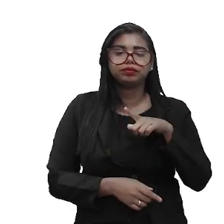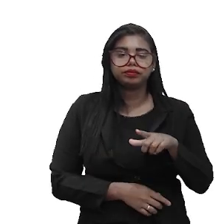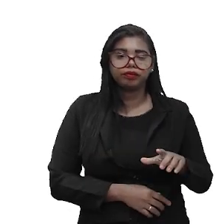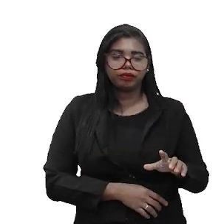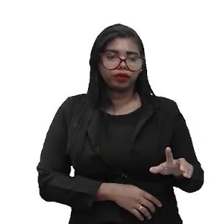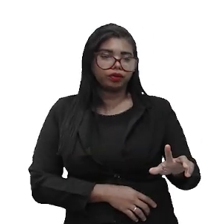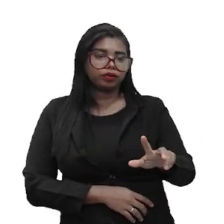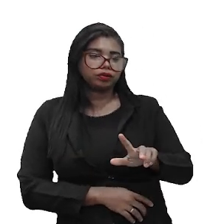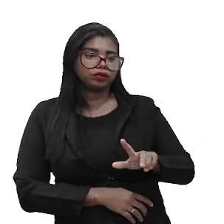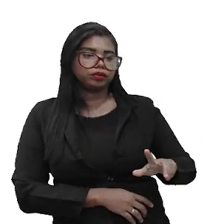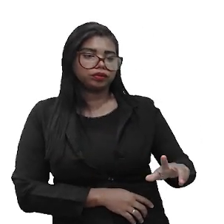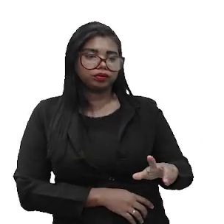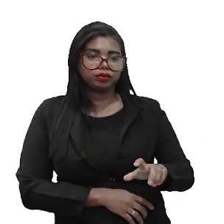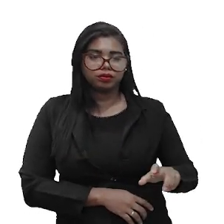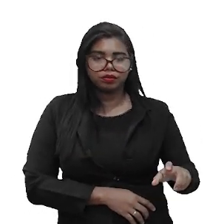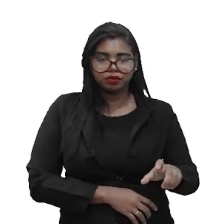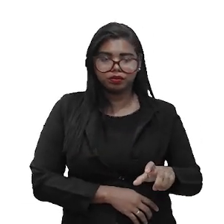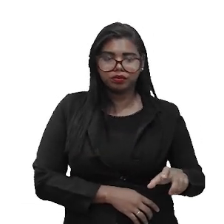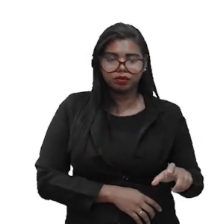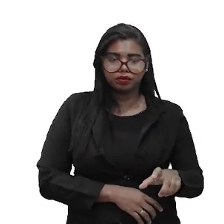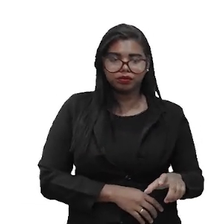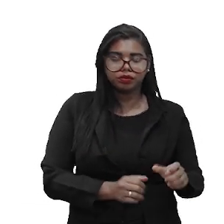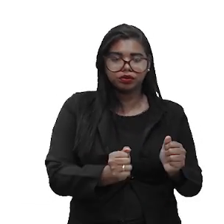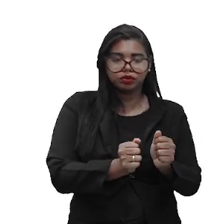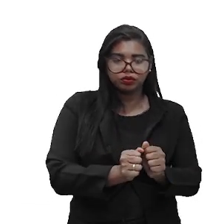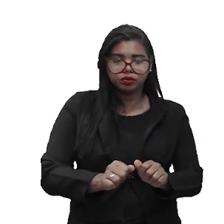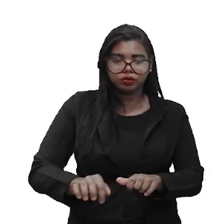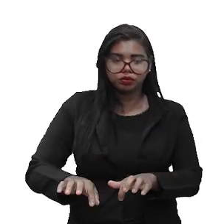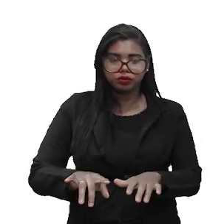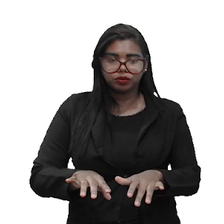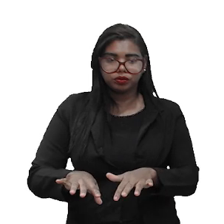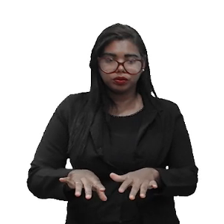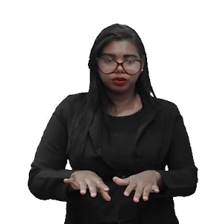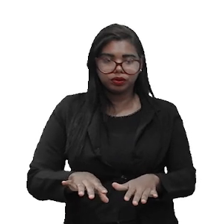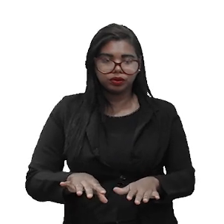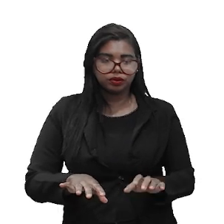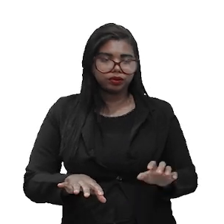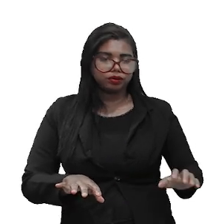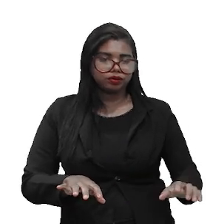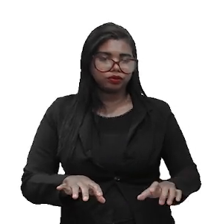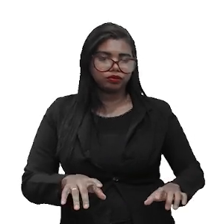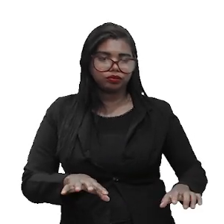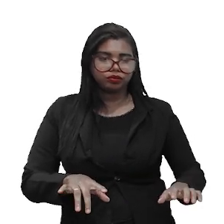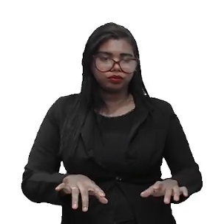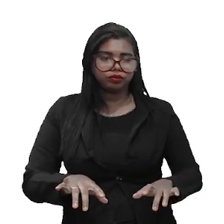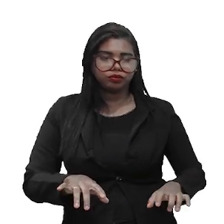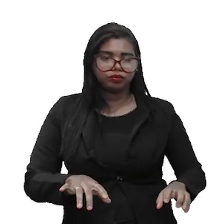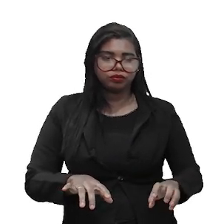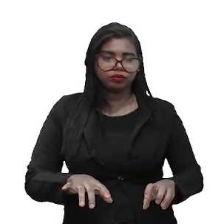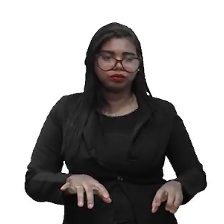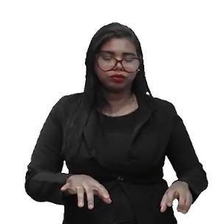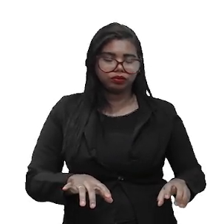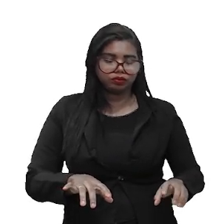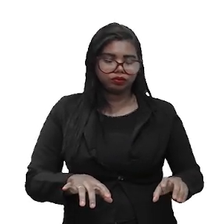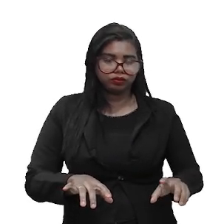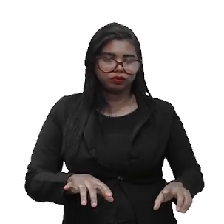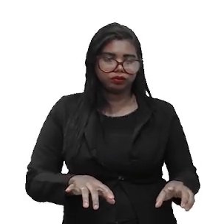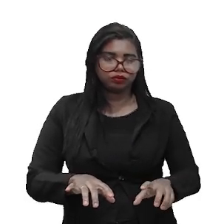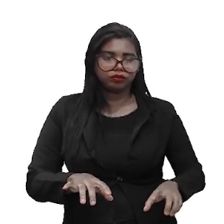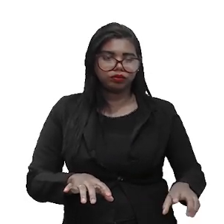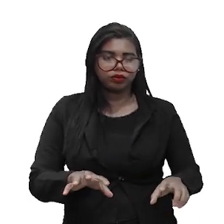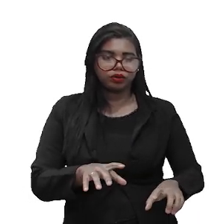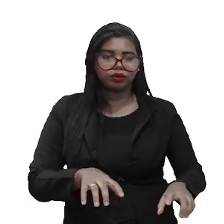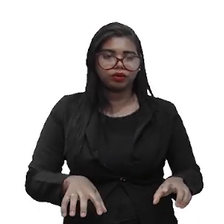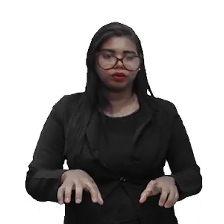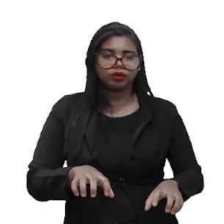próximo ao teclado, né? No mesmo nível, para você não ter uma amplitude muito grande quando você movimentar seu